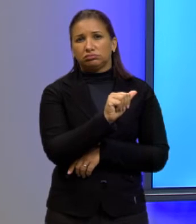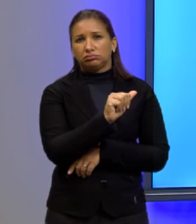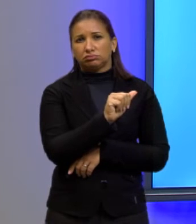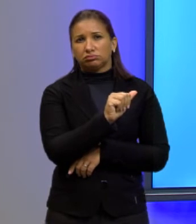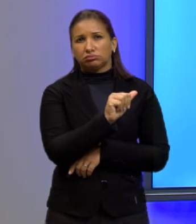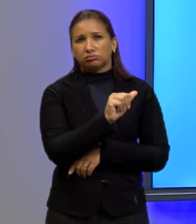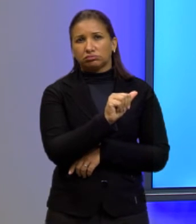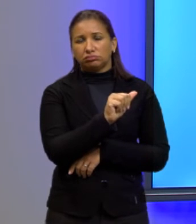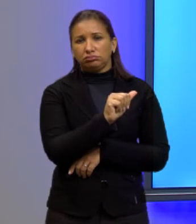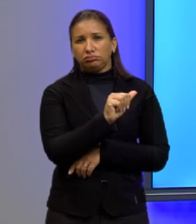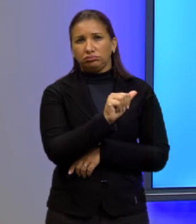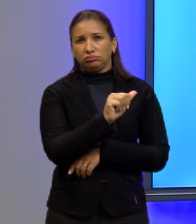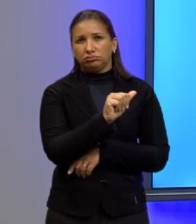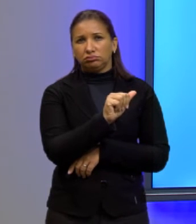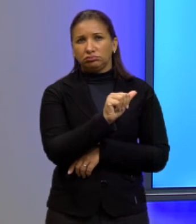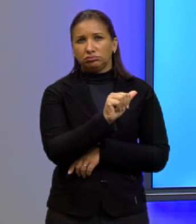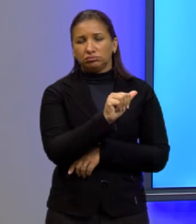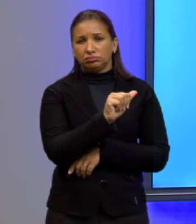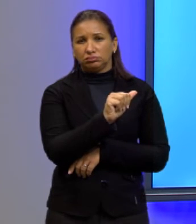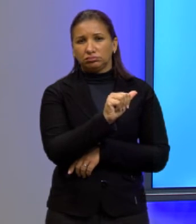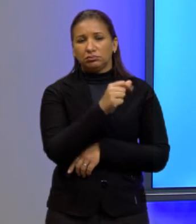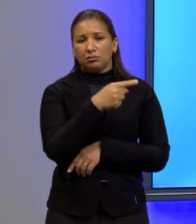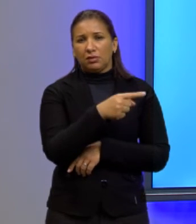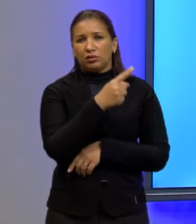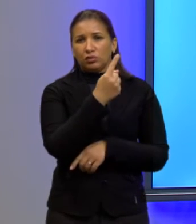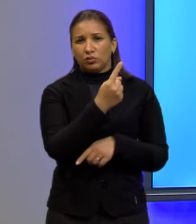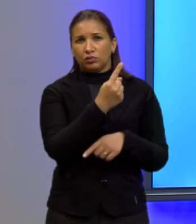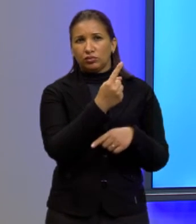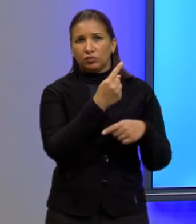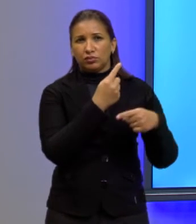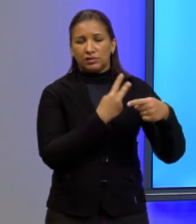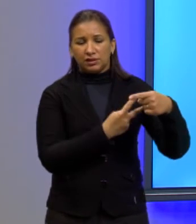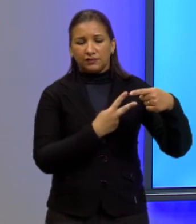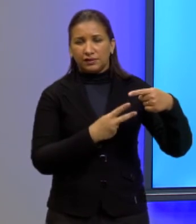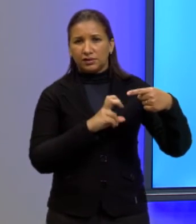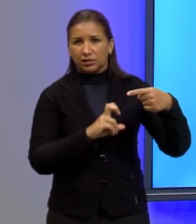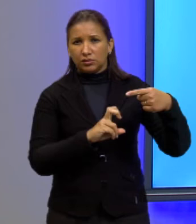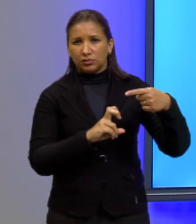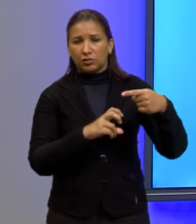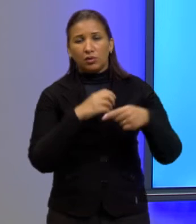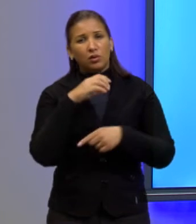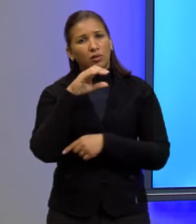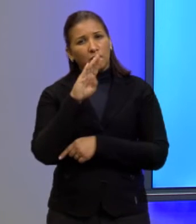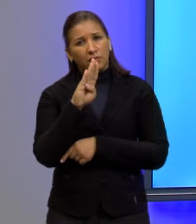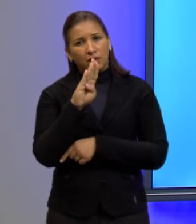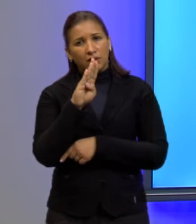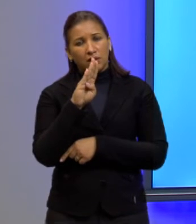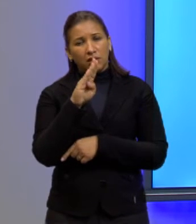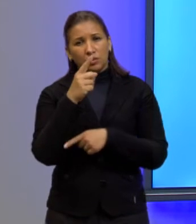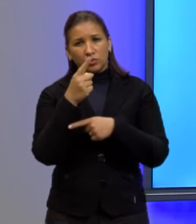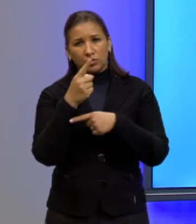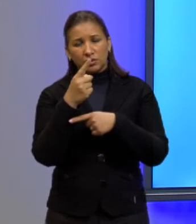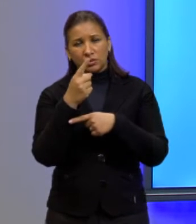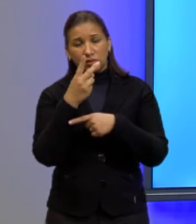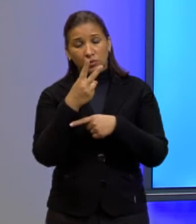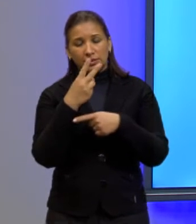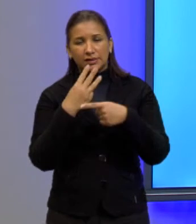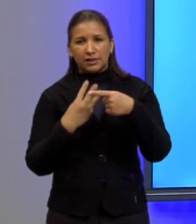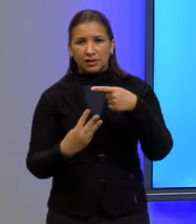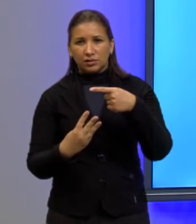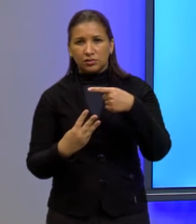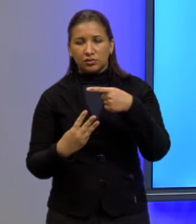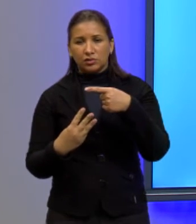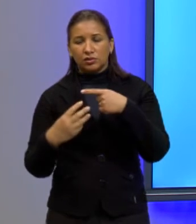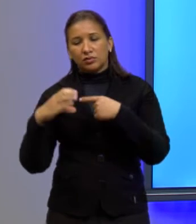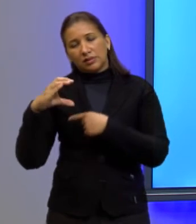que era menos 1 sobre 225 o B 2 terços e o C 0